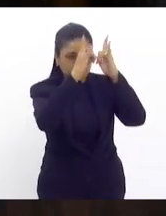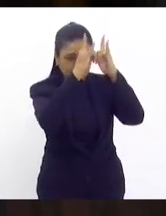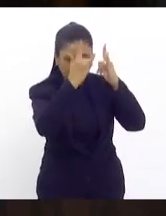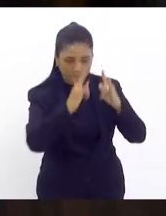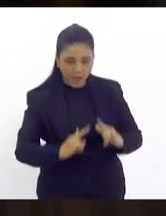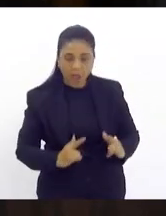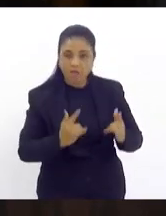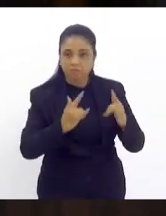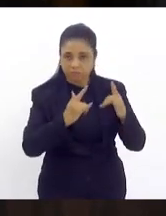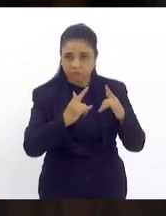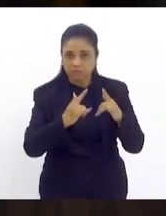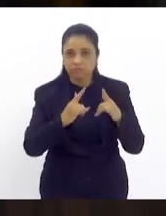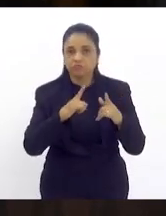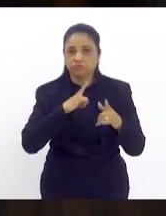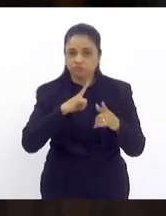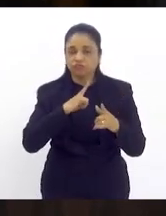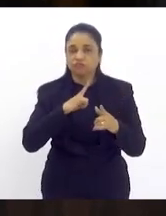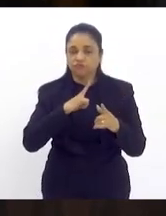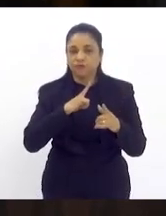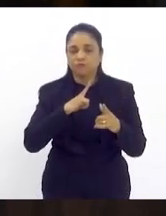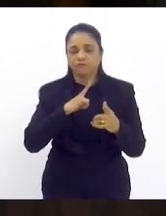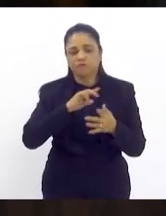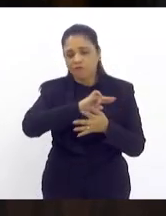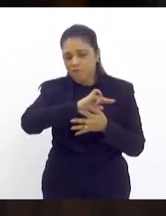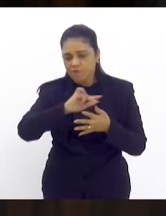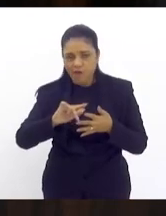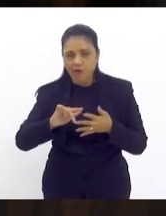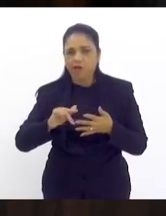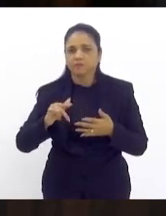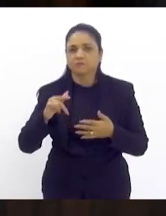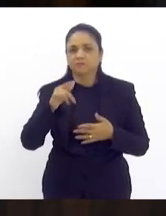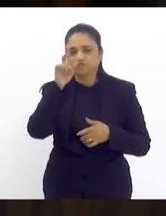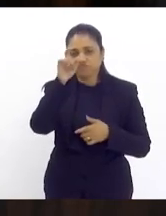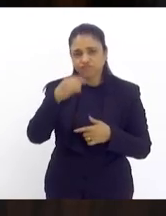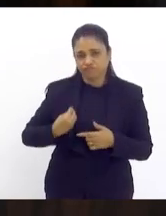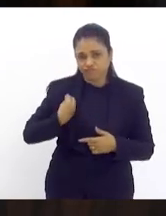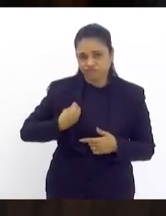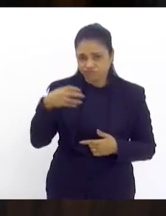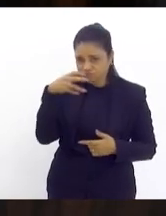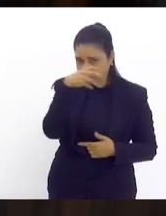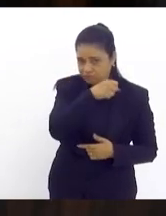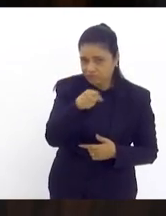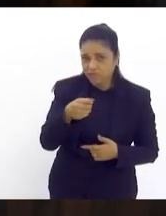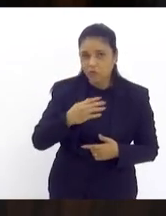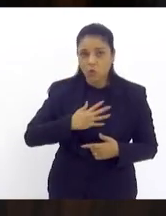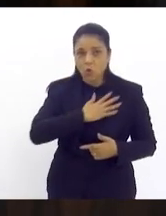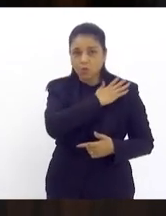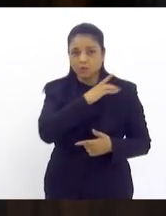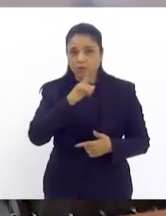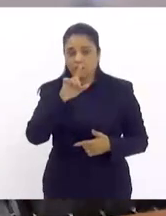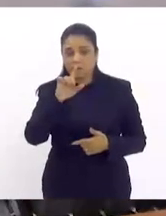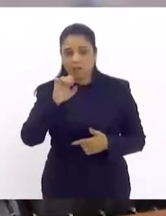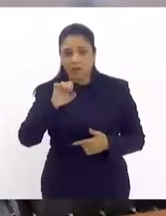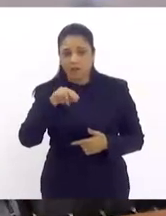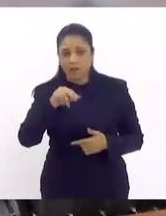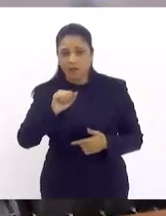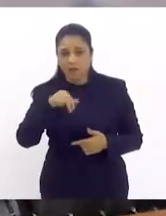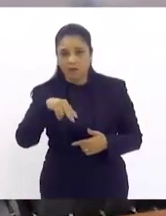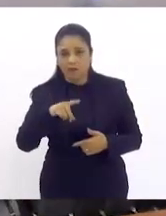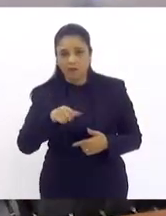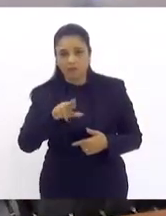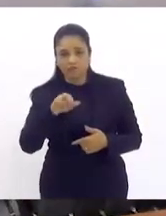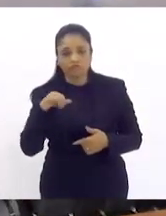o êxito de várias vidas salva pelo nosso comandante Leandro isso é muito